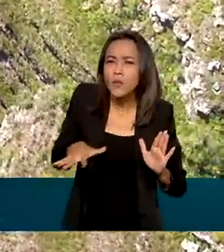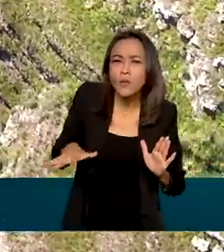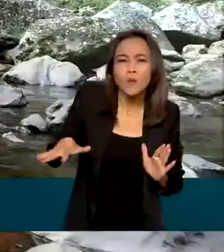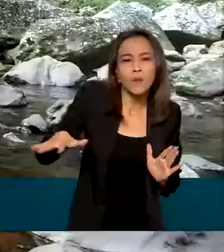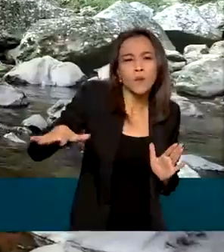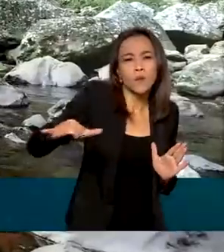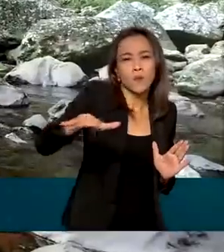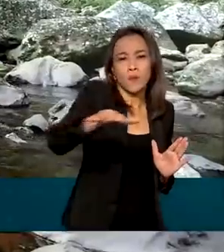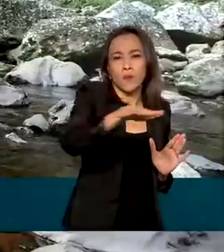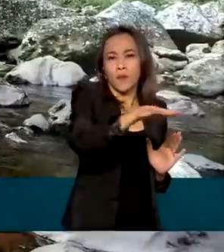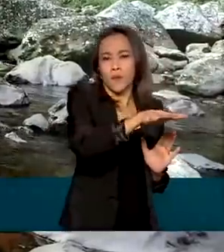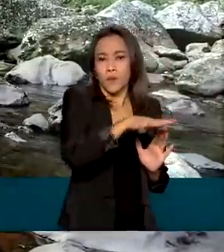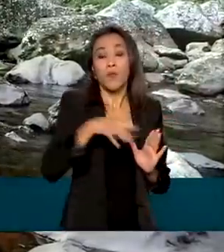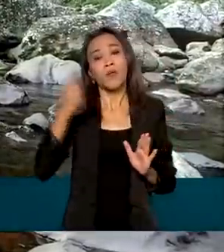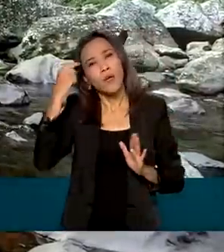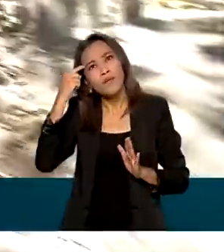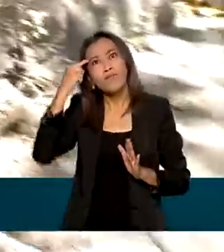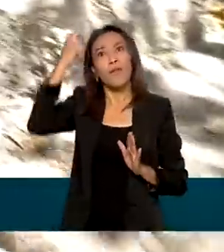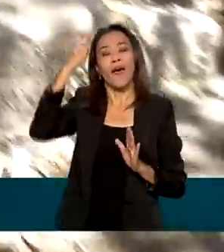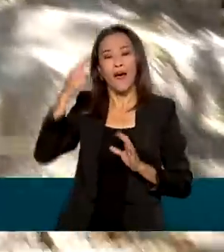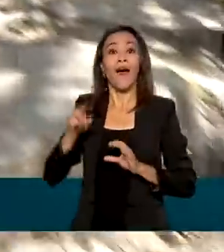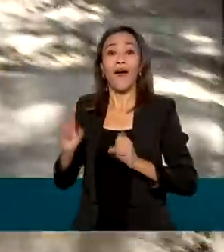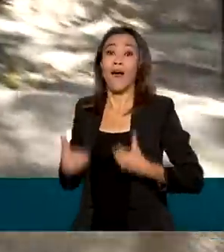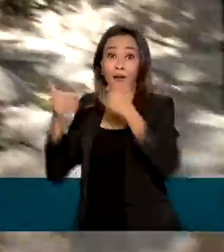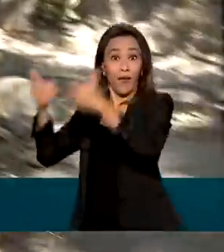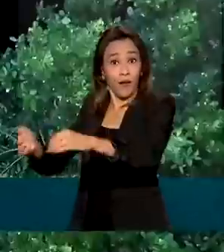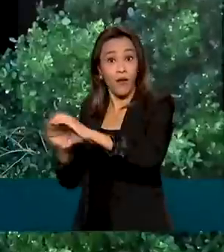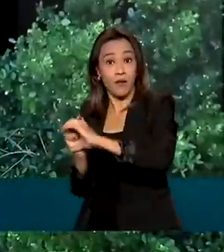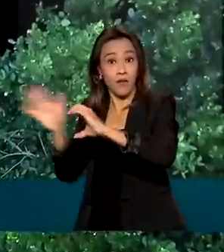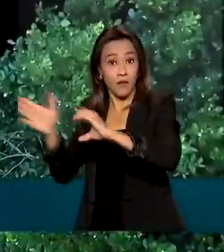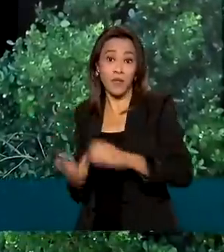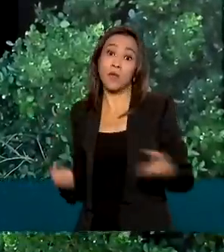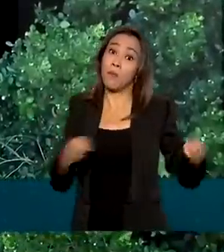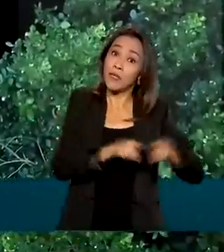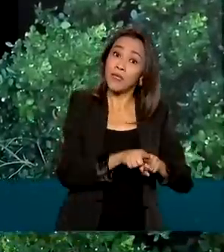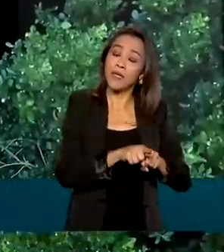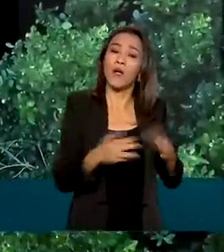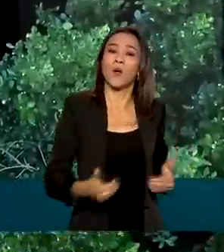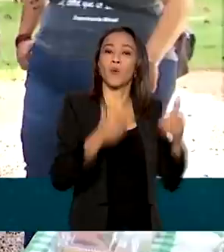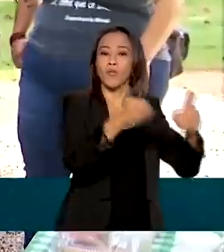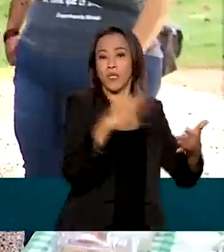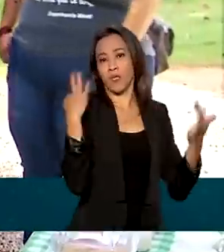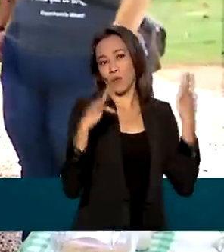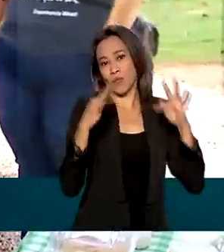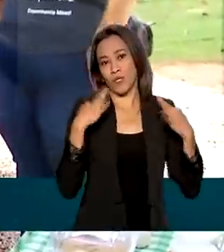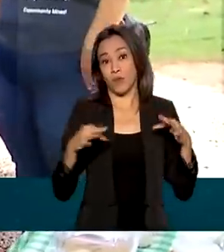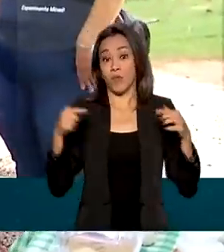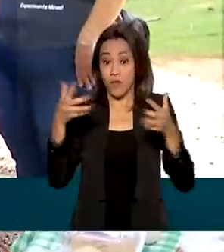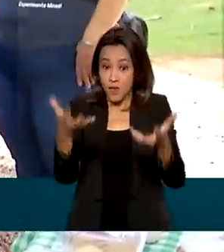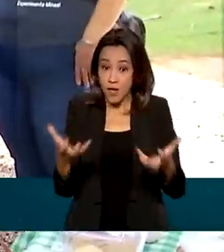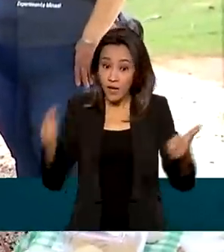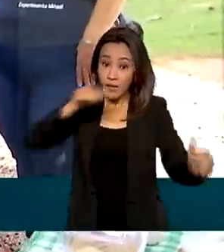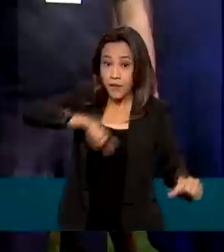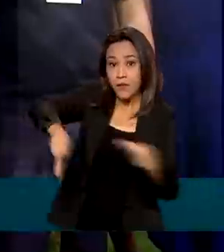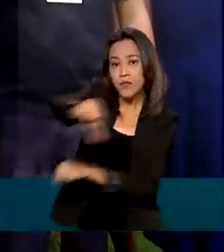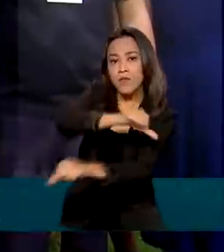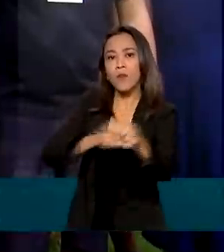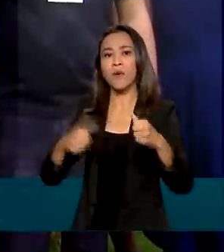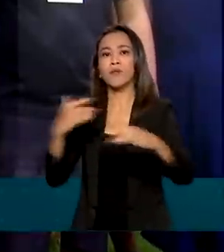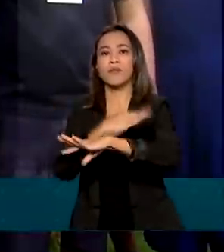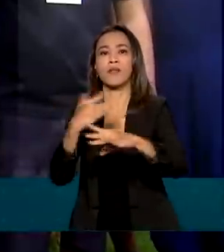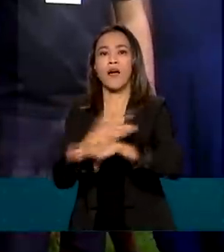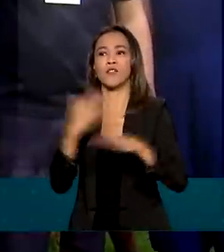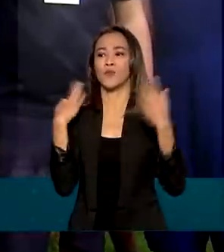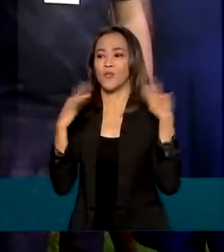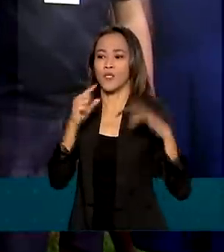pelo Ministério da Ciência, Tecnologia e Inovações e o Ministério do Turismo e pretende transformar cidades turísticas em